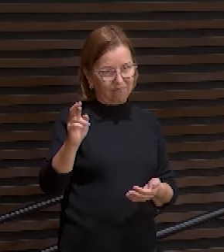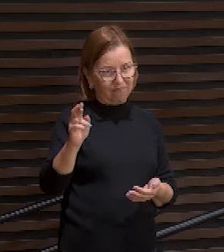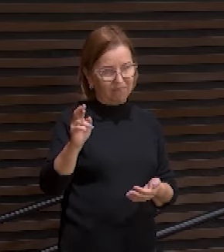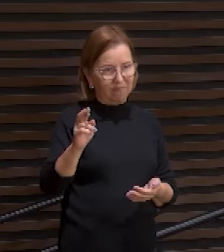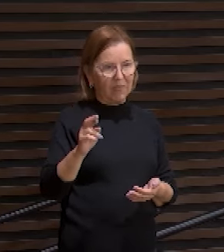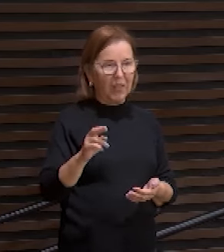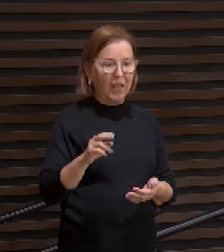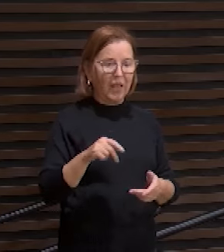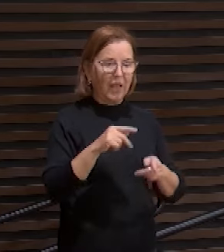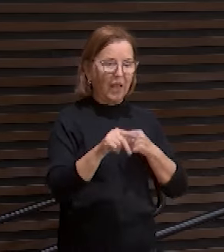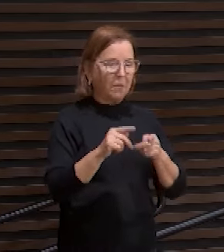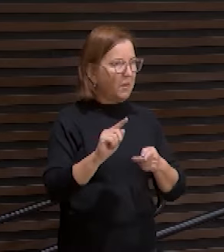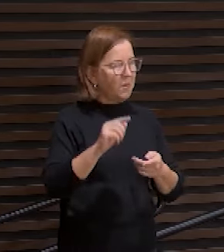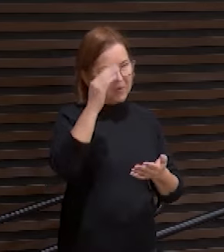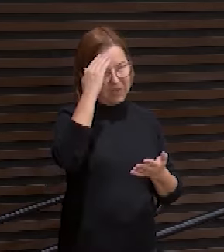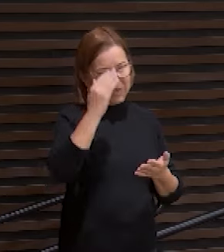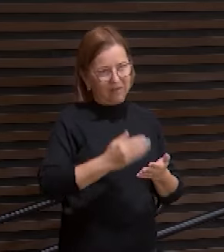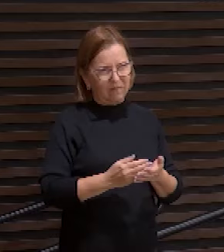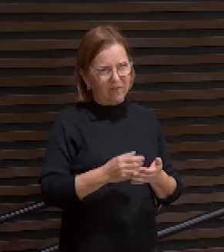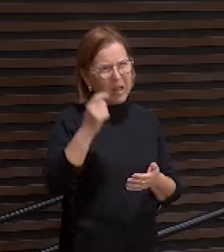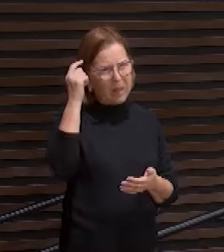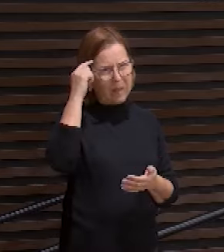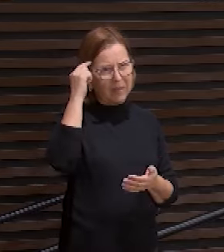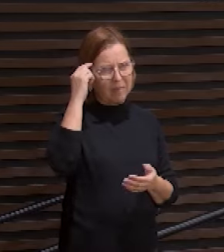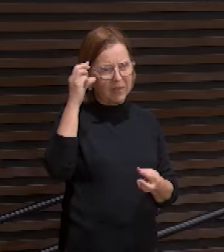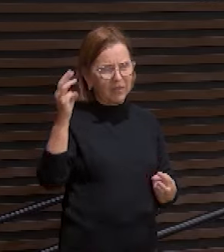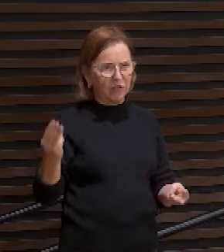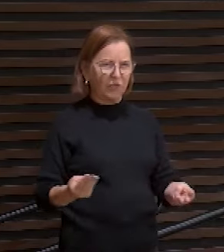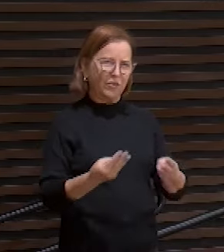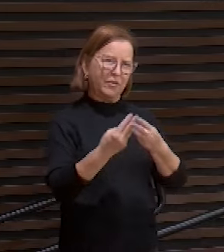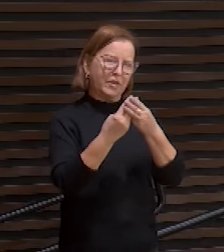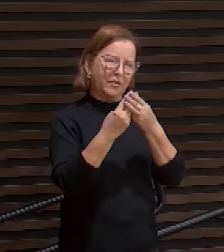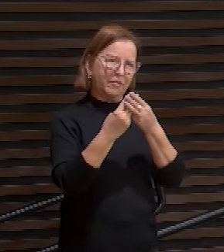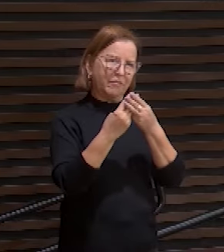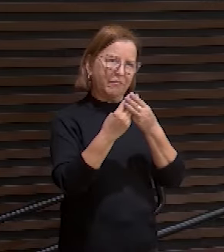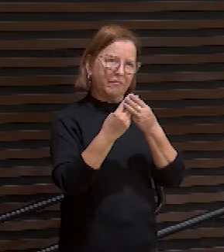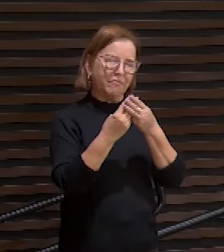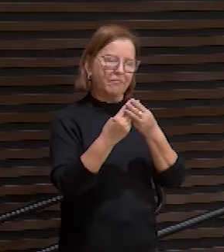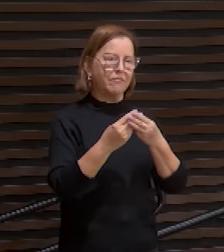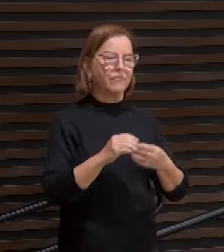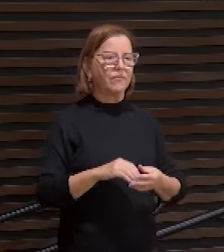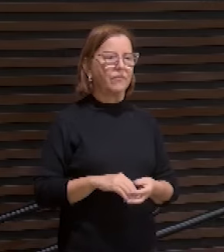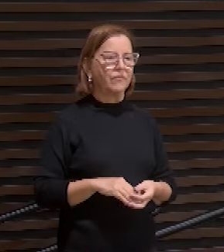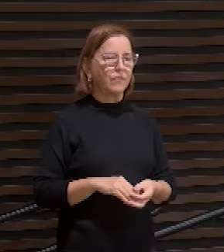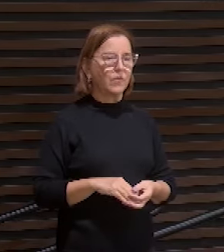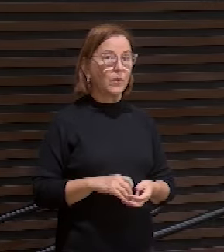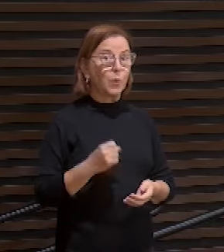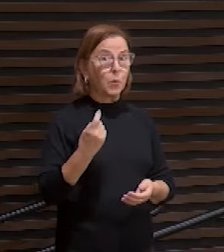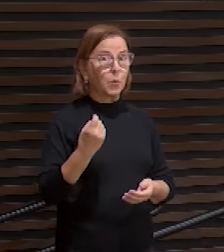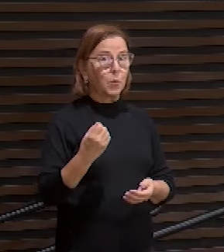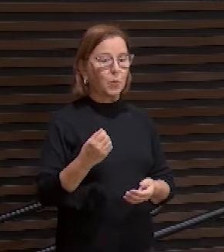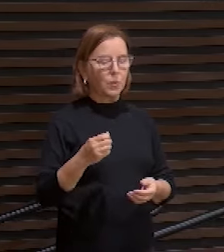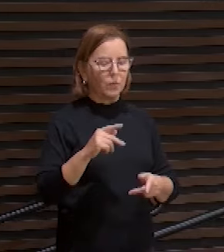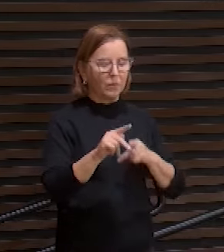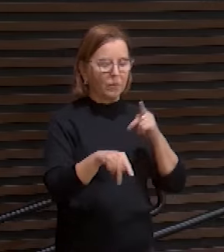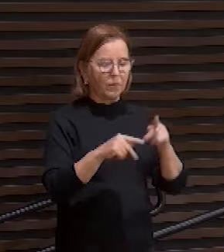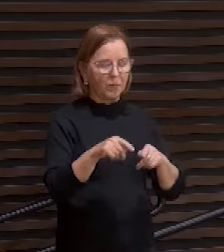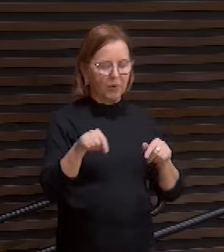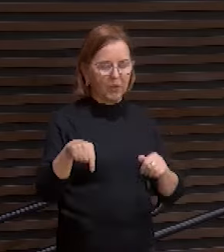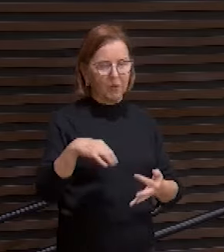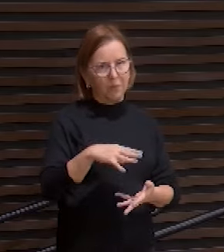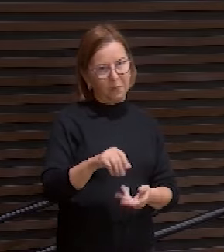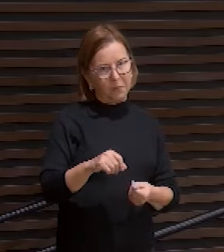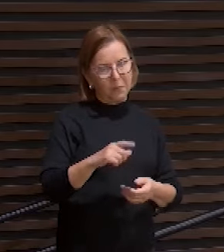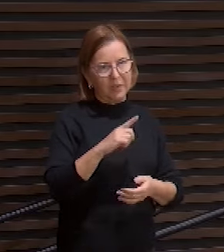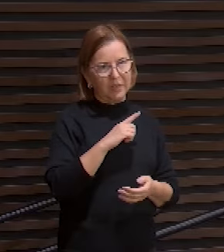Pensa nos judeus, o povo de Jesus, quando Jesus veio. Eles eram o único povo da terra que